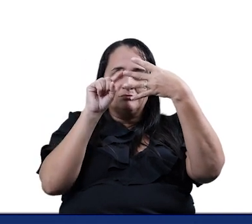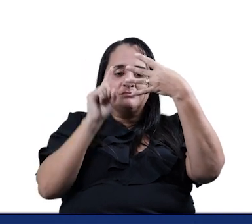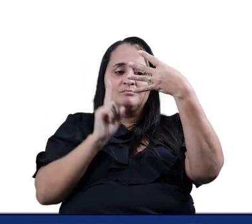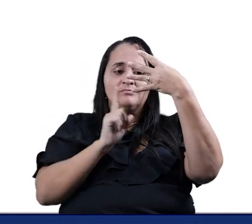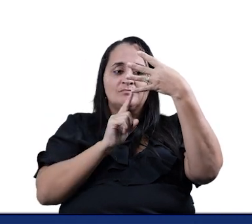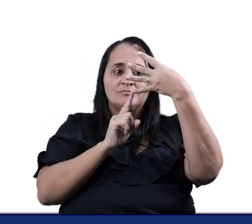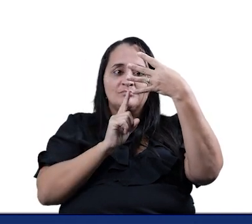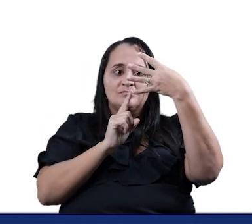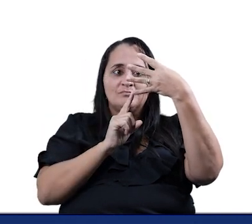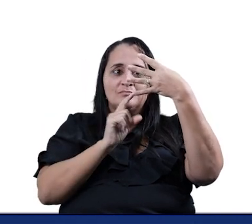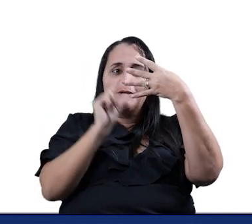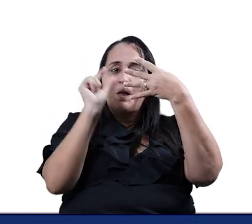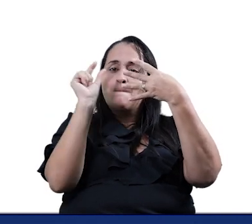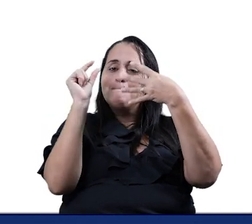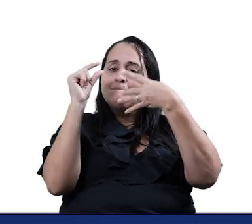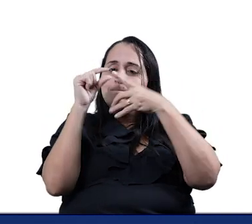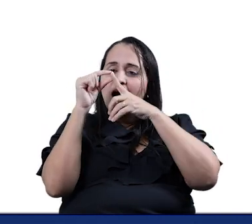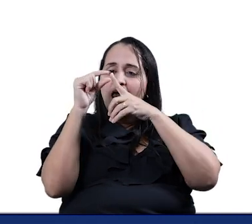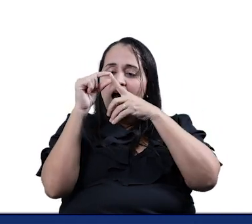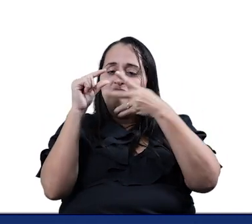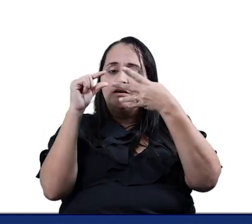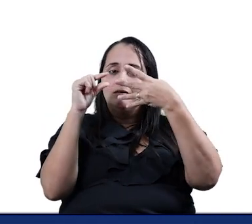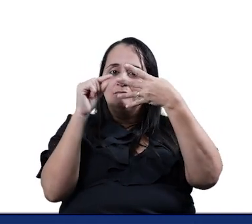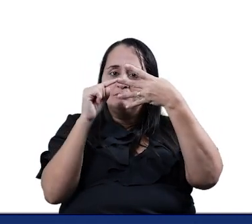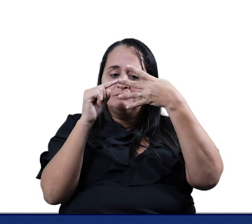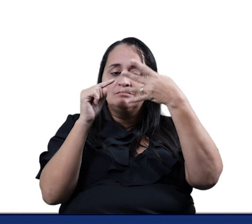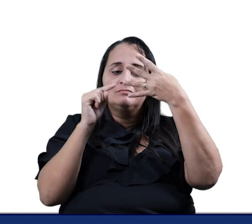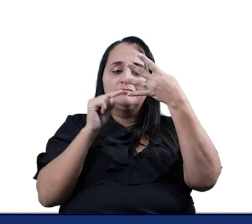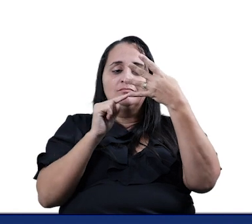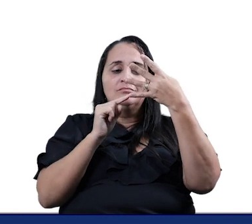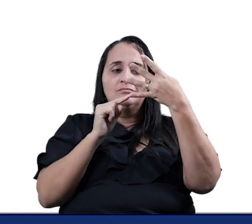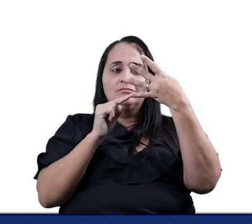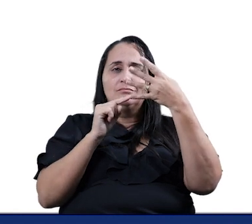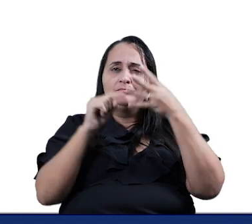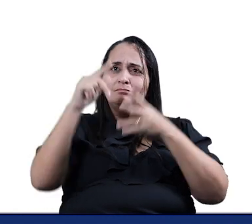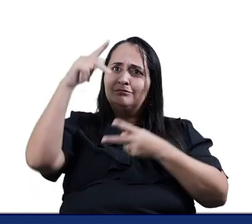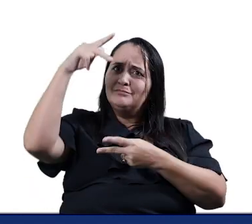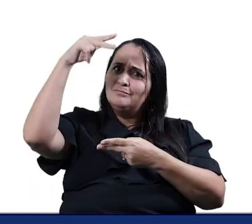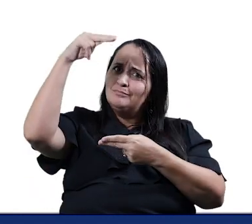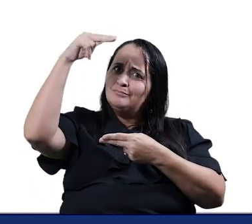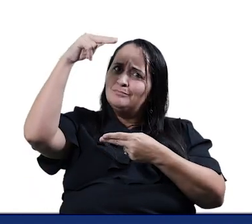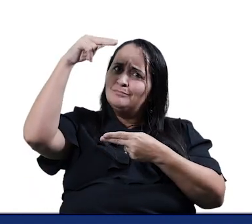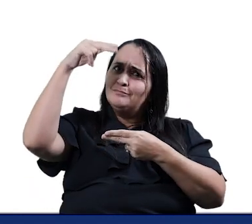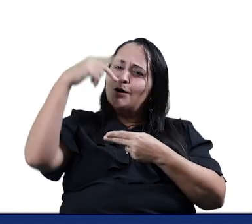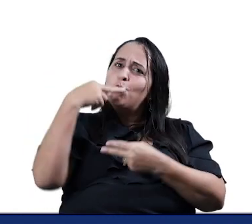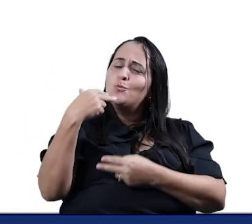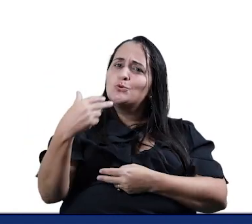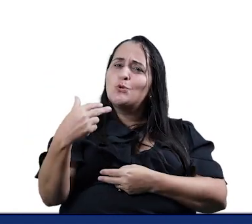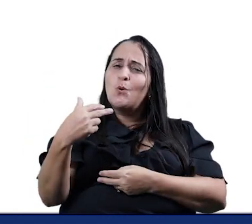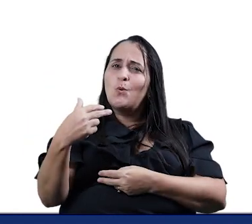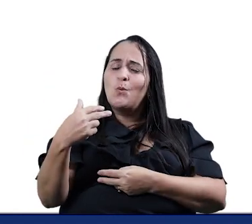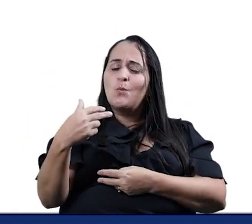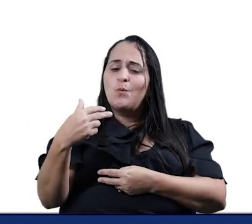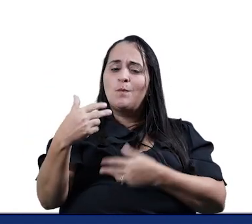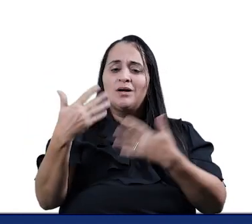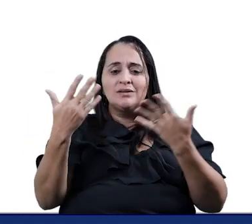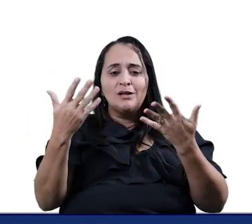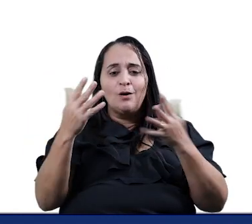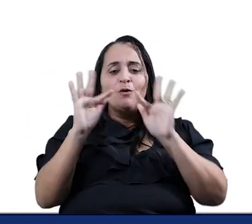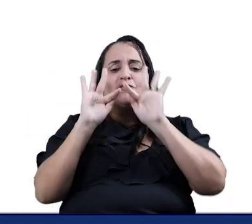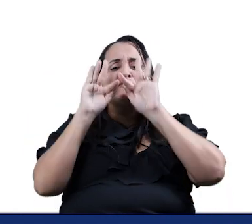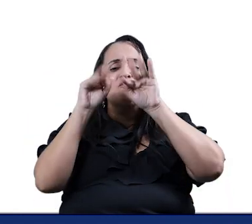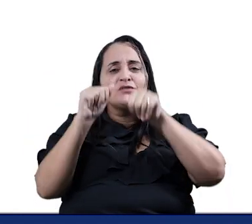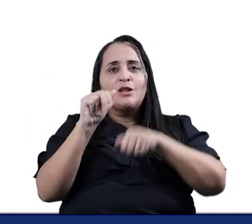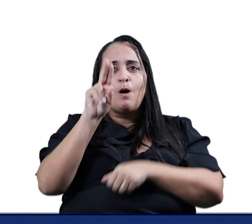aqui Olha Para vocês verem mais de pertinho Olha aí Observe Olha a palavra Formatura Formatura destaque E a palavra